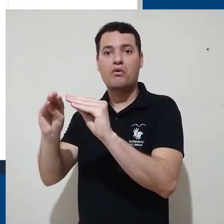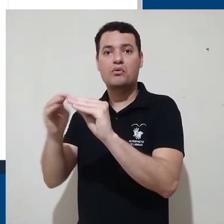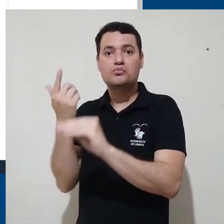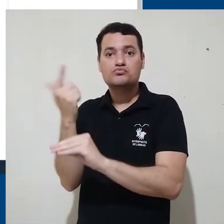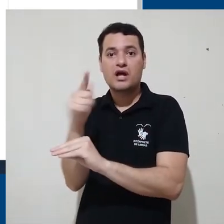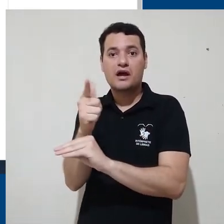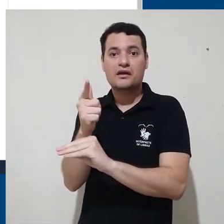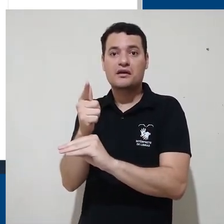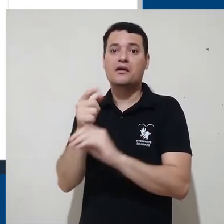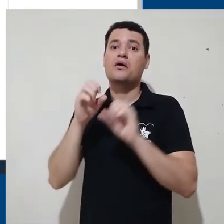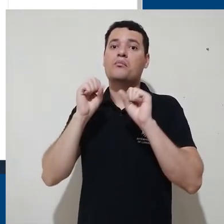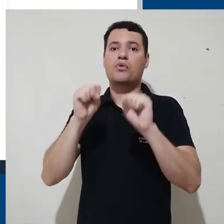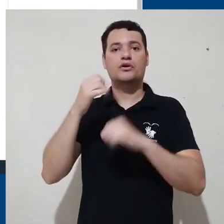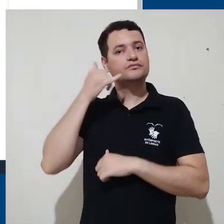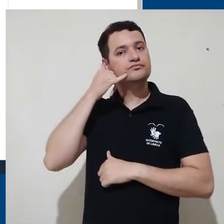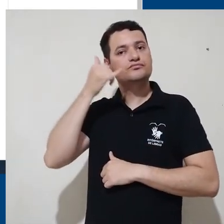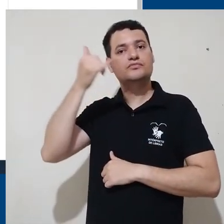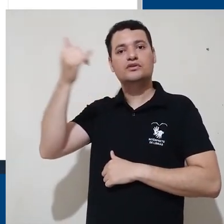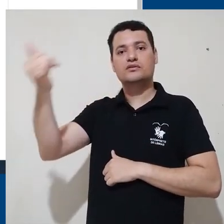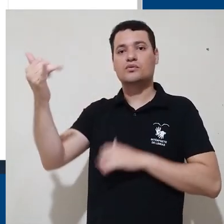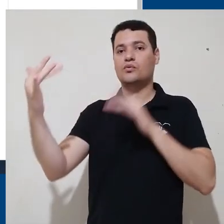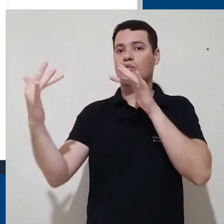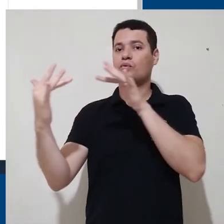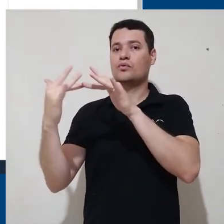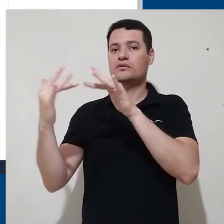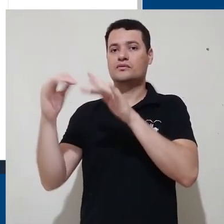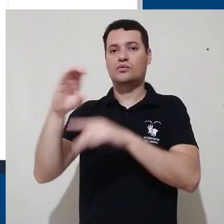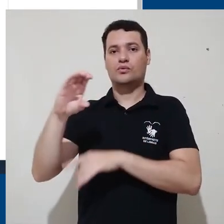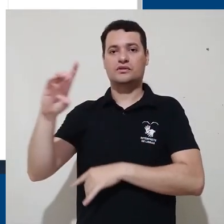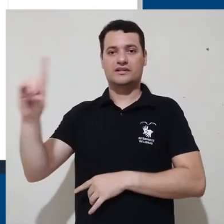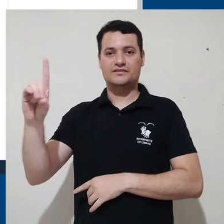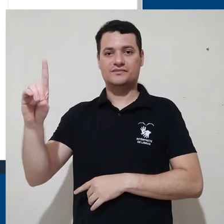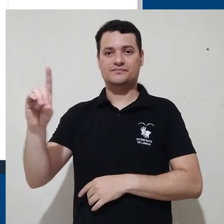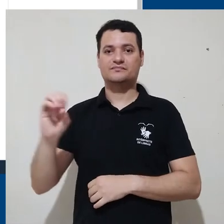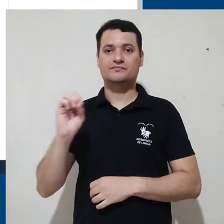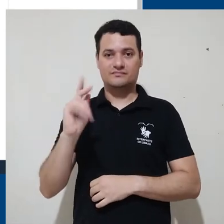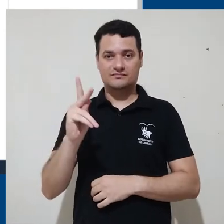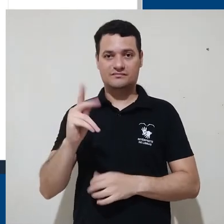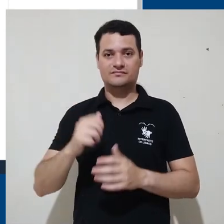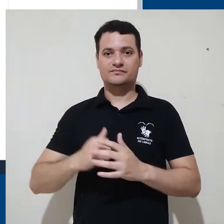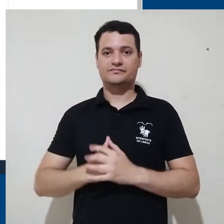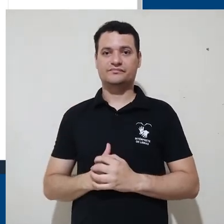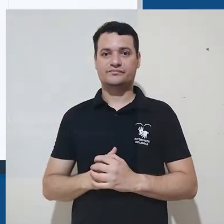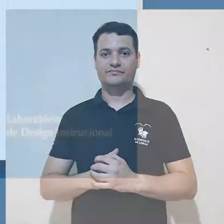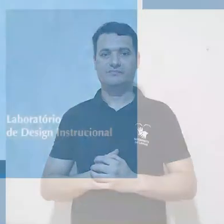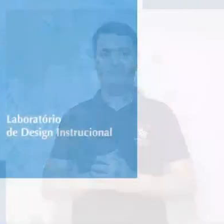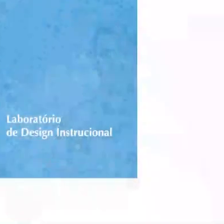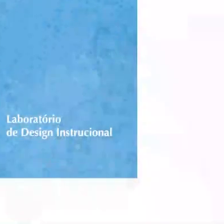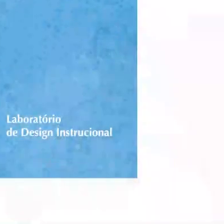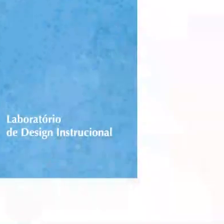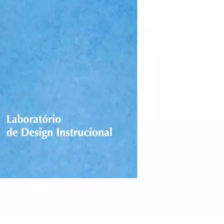plataforma e logo acessar o seu curso, sugerimos entrar em contato com a coordenação.